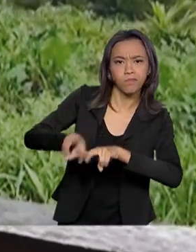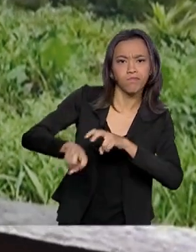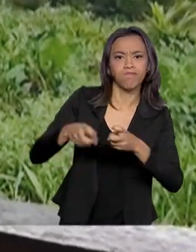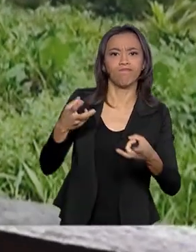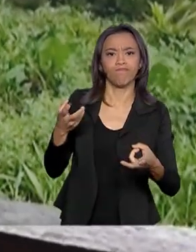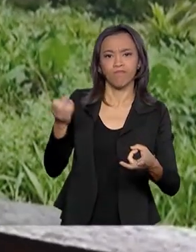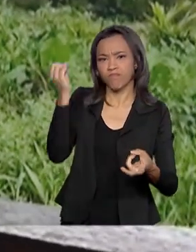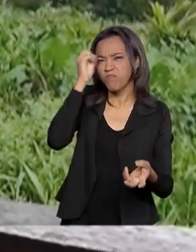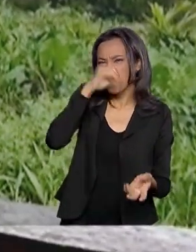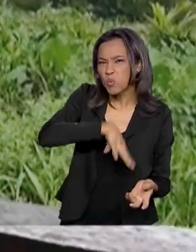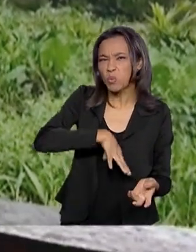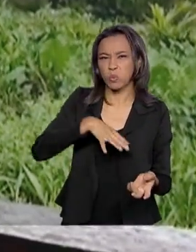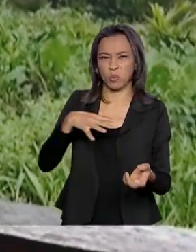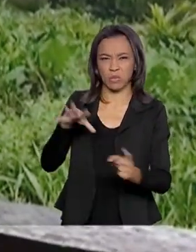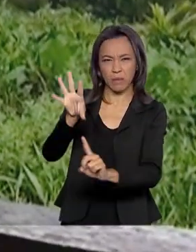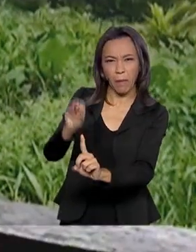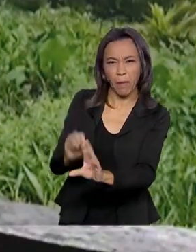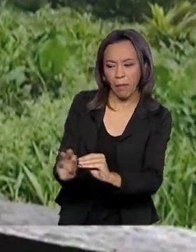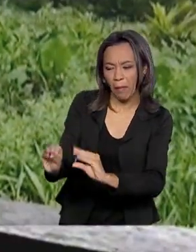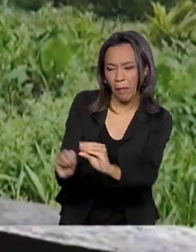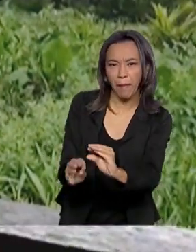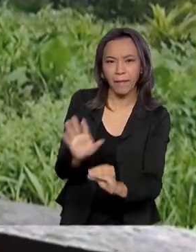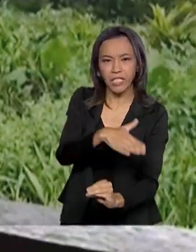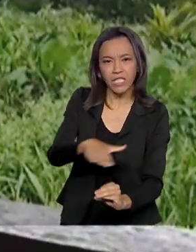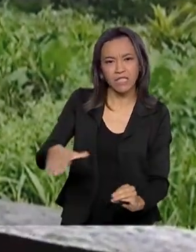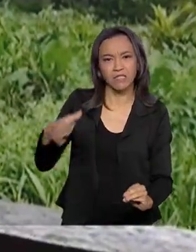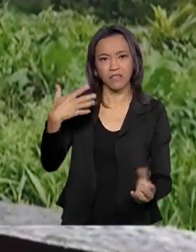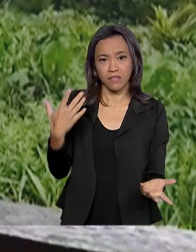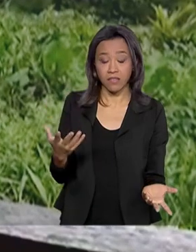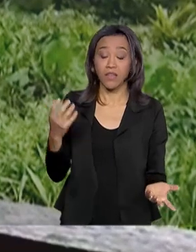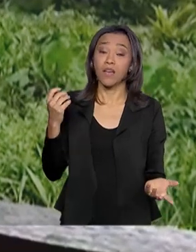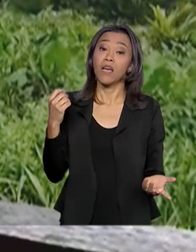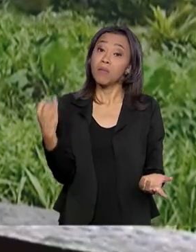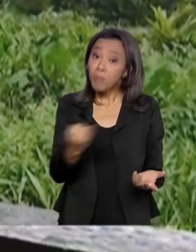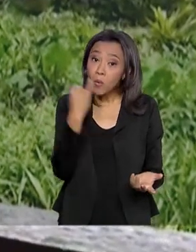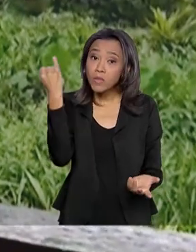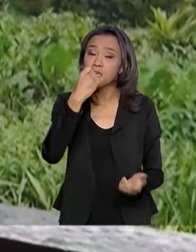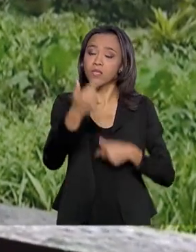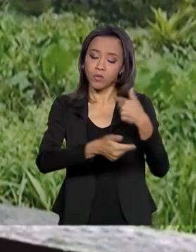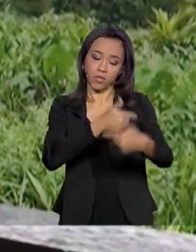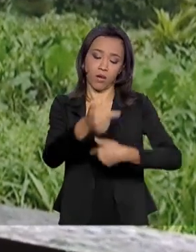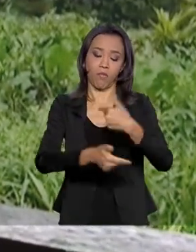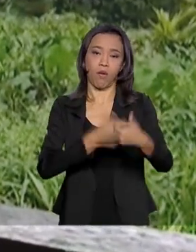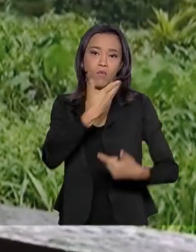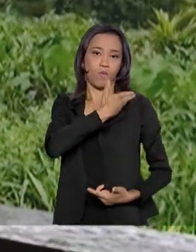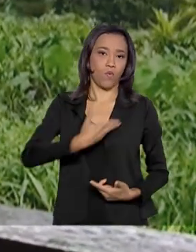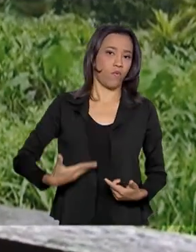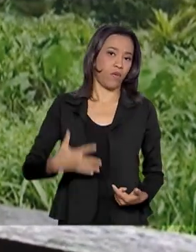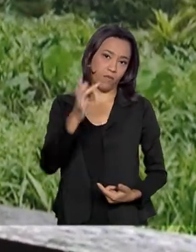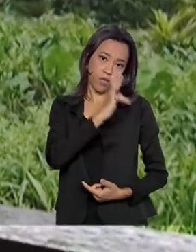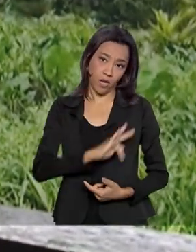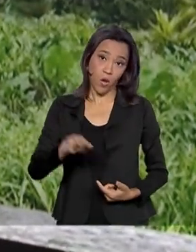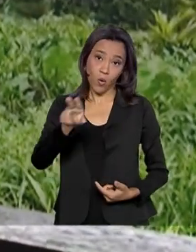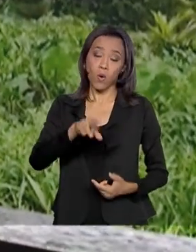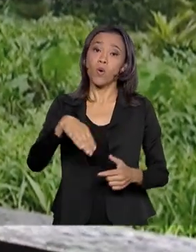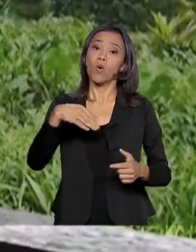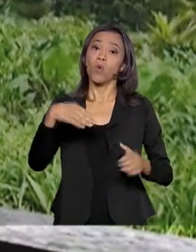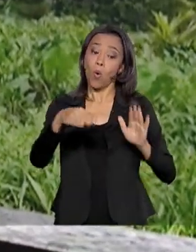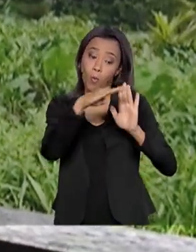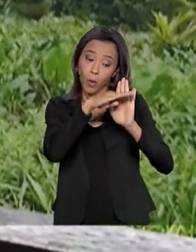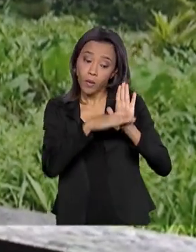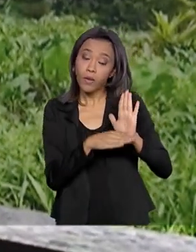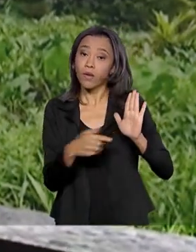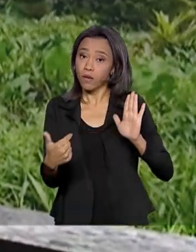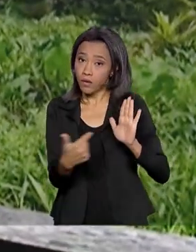exploração infantil. É muito importante ter ações do governo federal através do programa Abraço e o Marajó, onde o